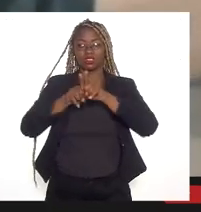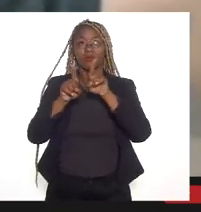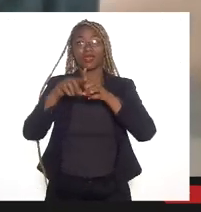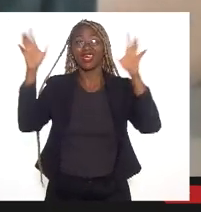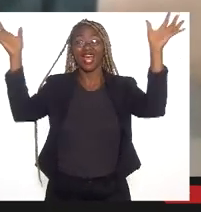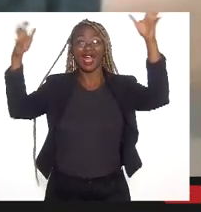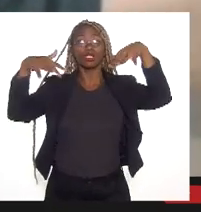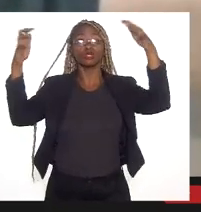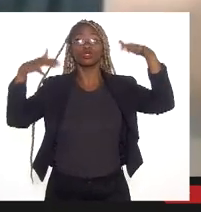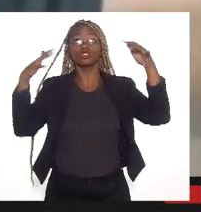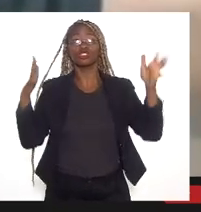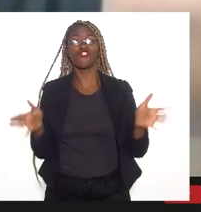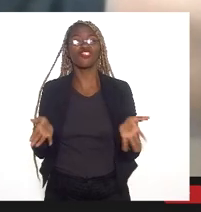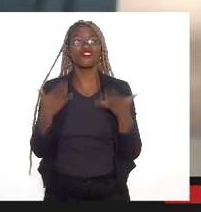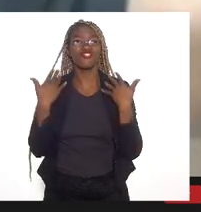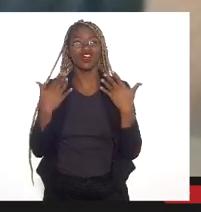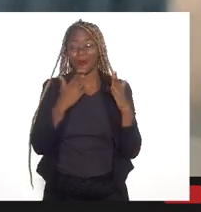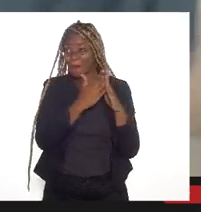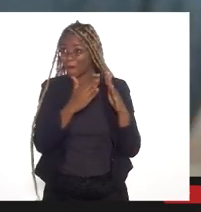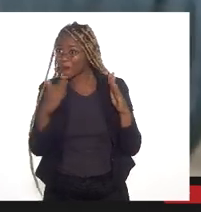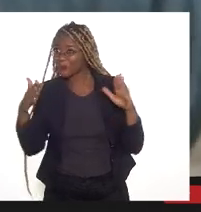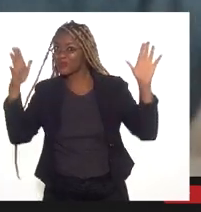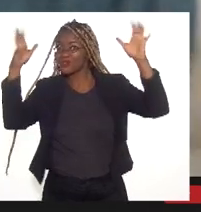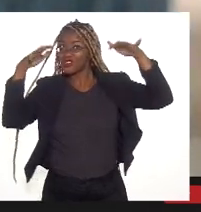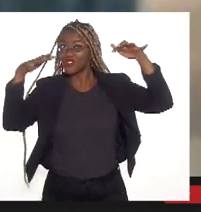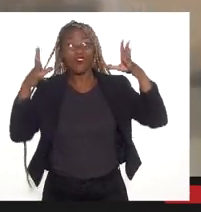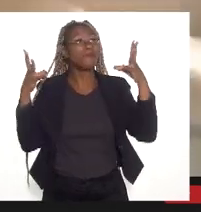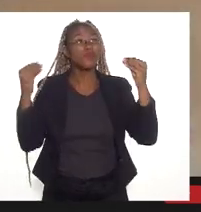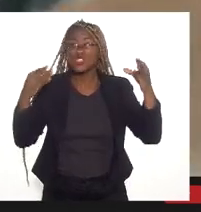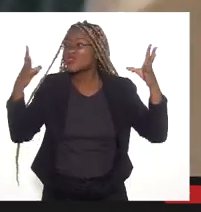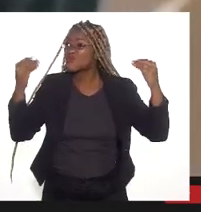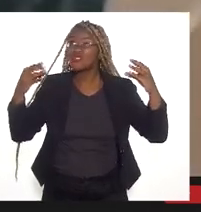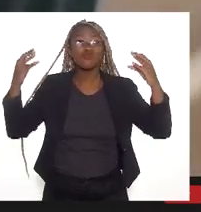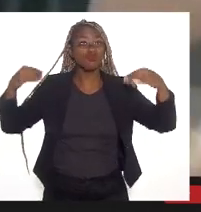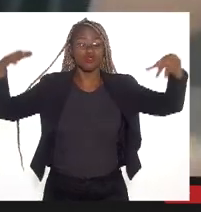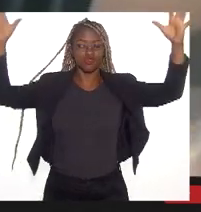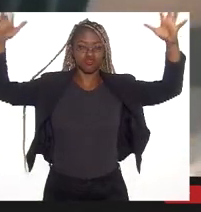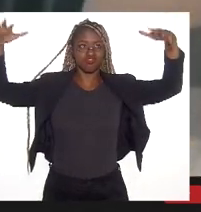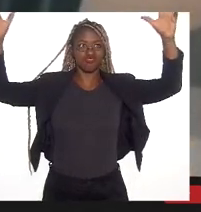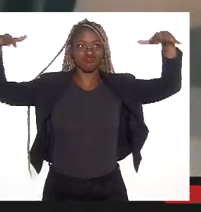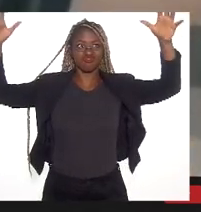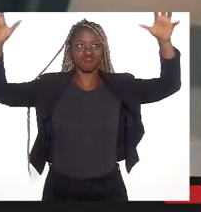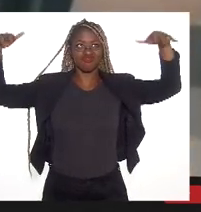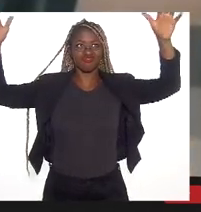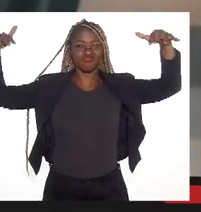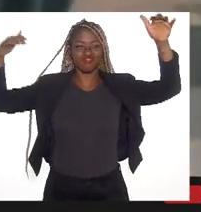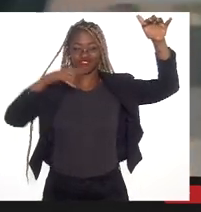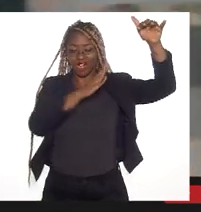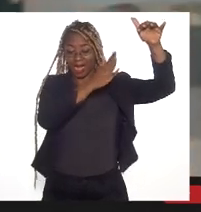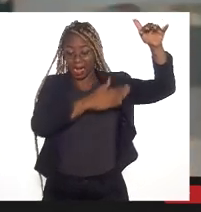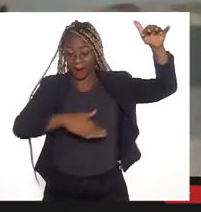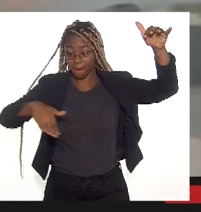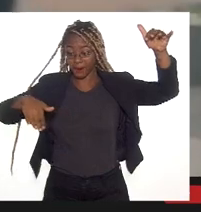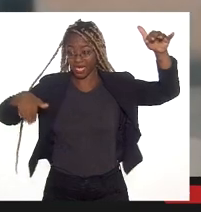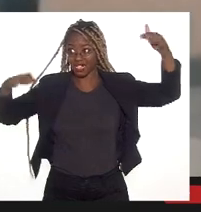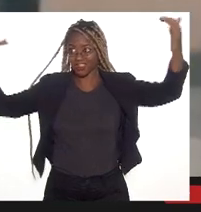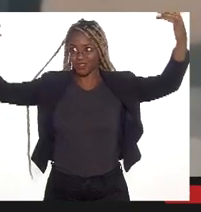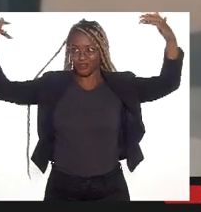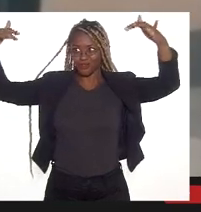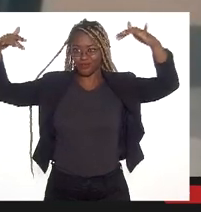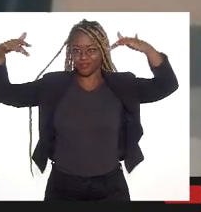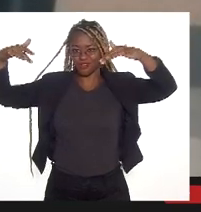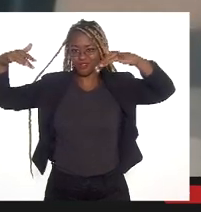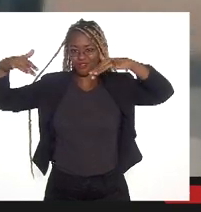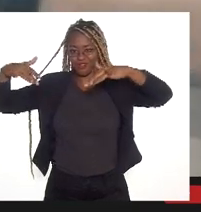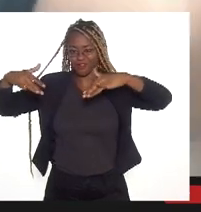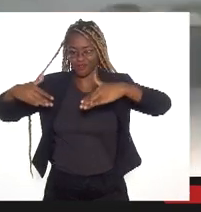de verão. Então, no período de chuva, chove muito, e o rio, ele rapidamente, essa água desce rapidamente da